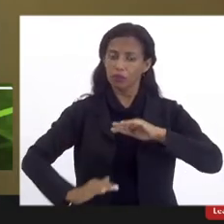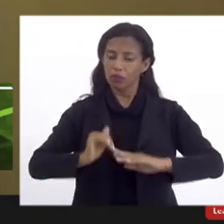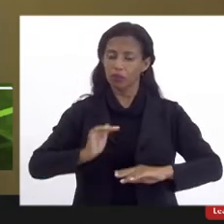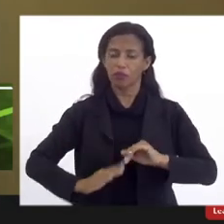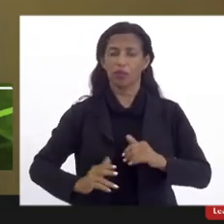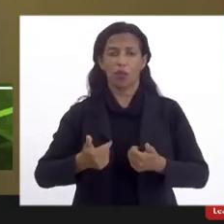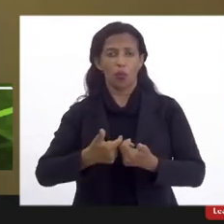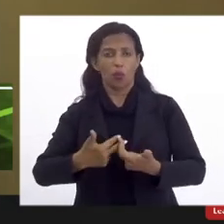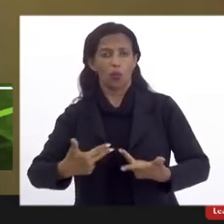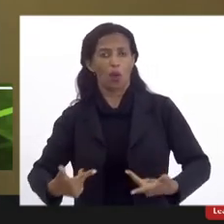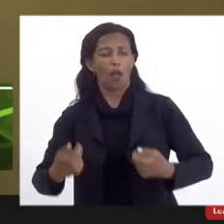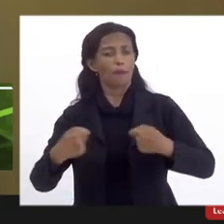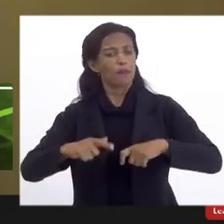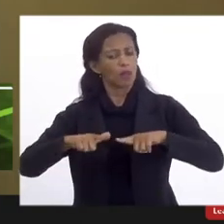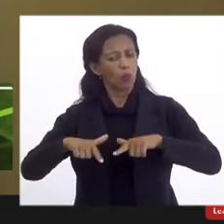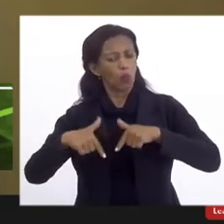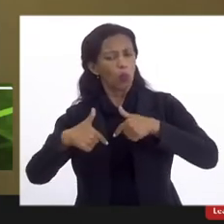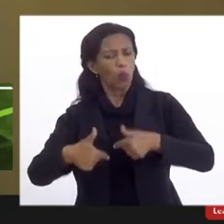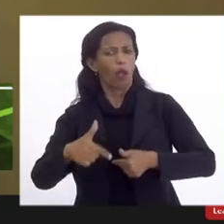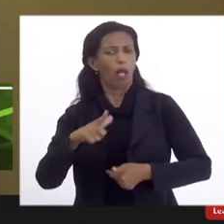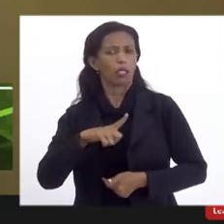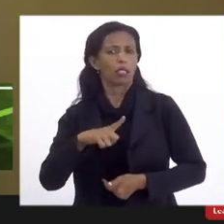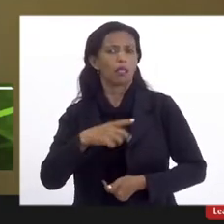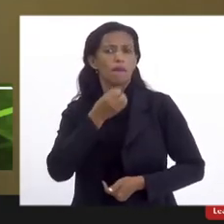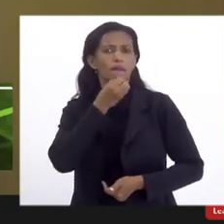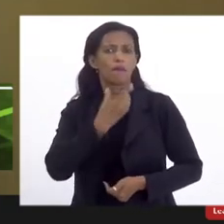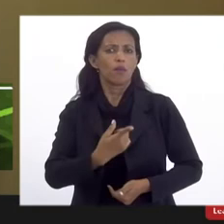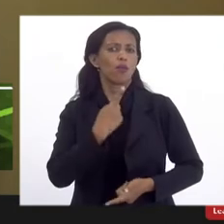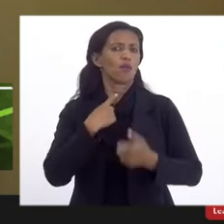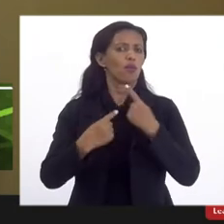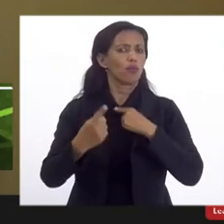de executar, ter uma boa vontade